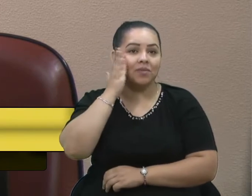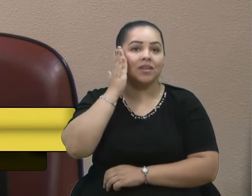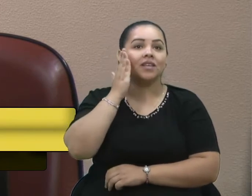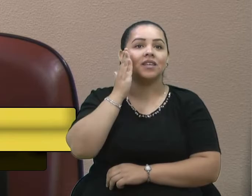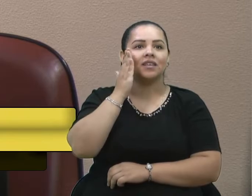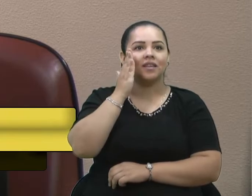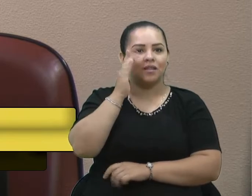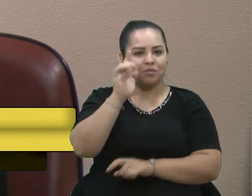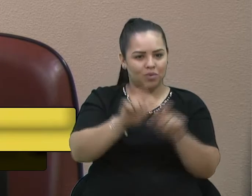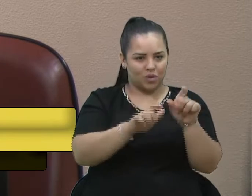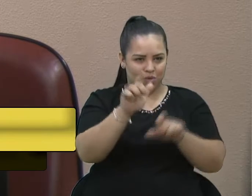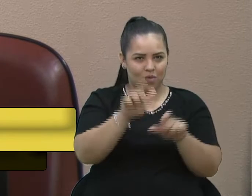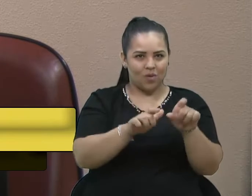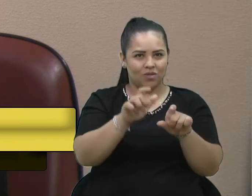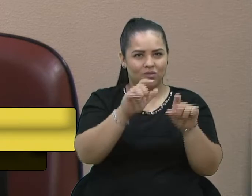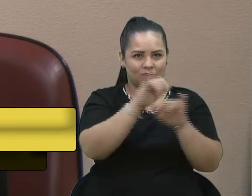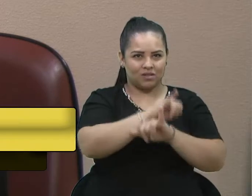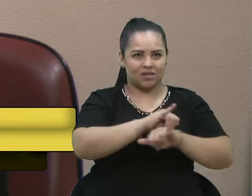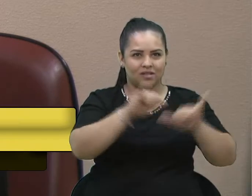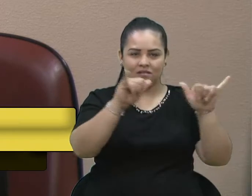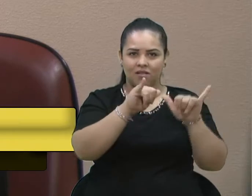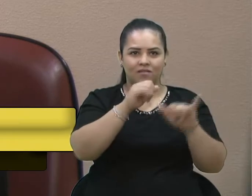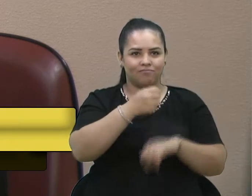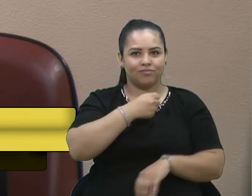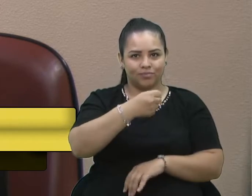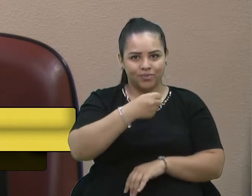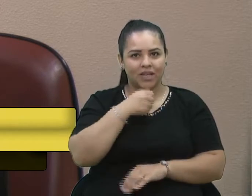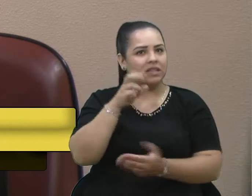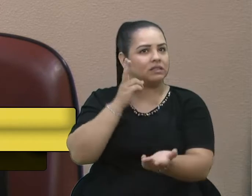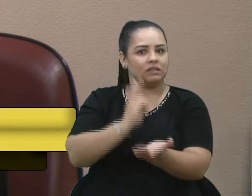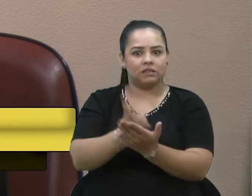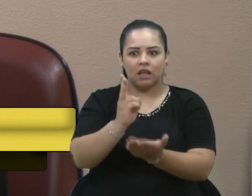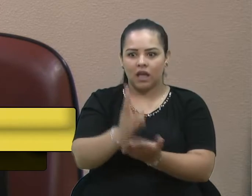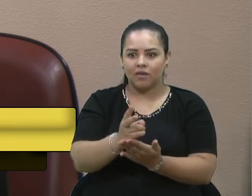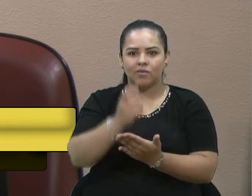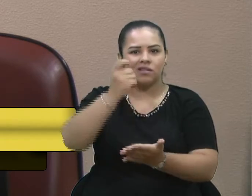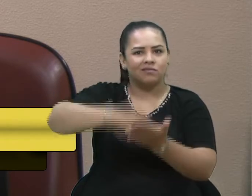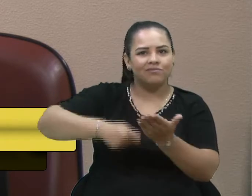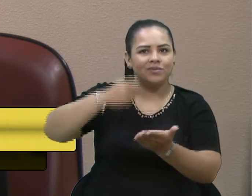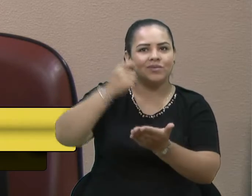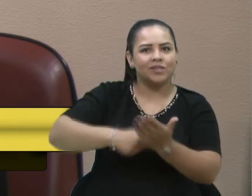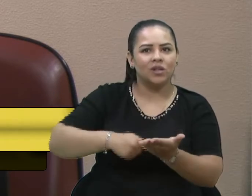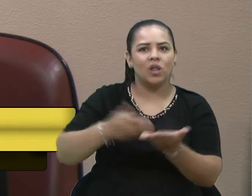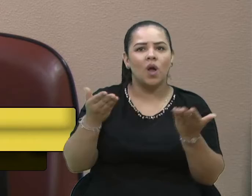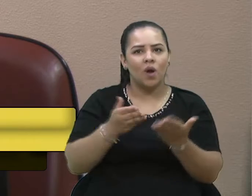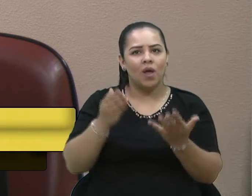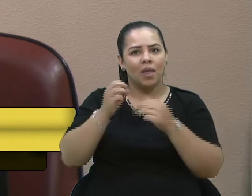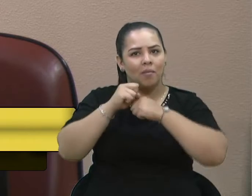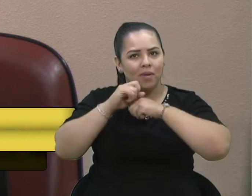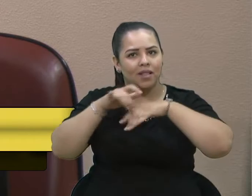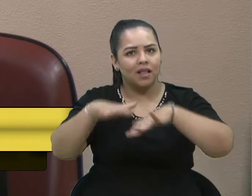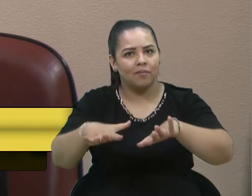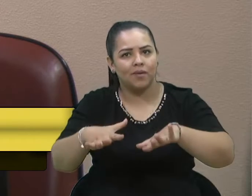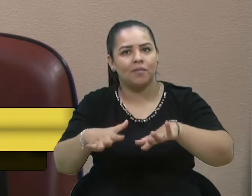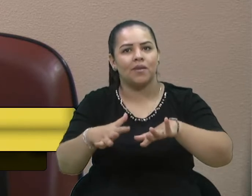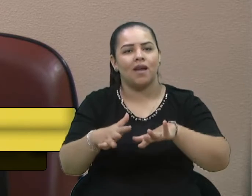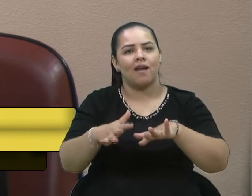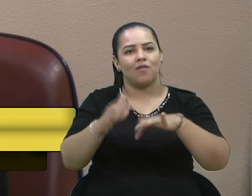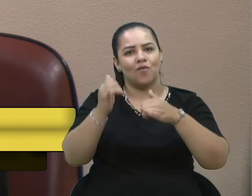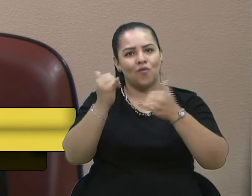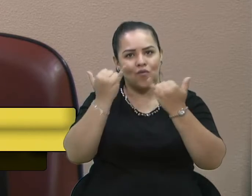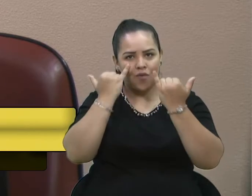frente, então, têm se dedicado muito nesse período de pandemia para informar com coerência e com